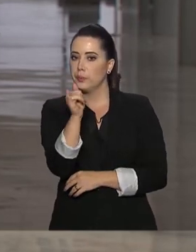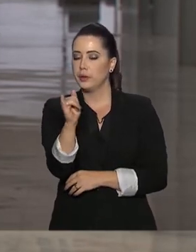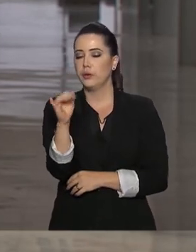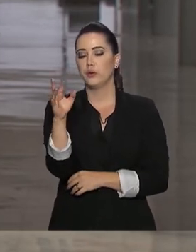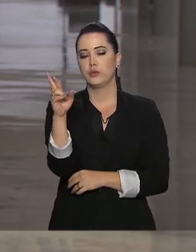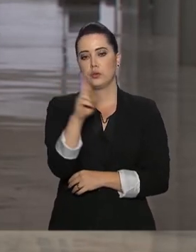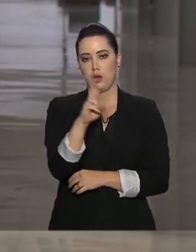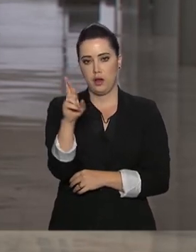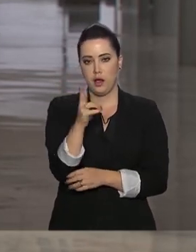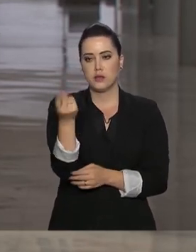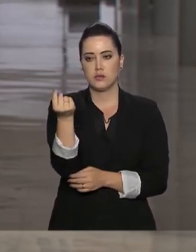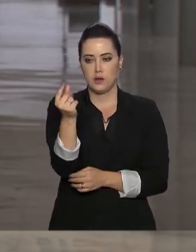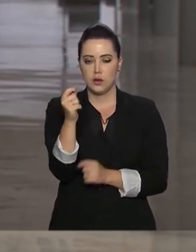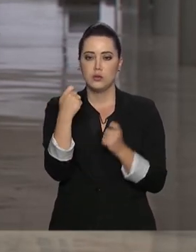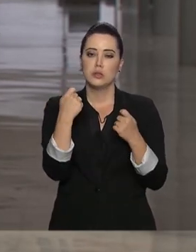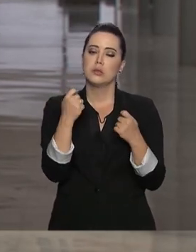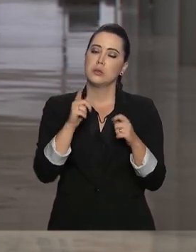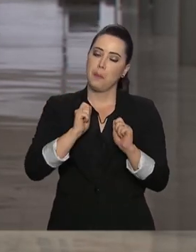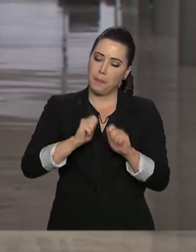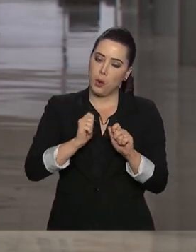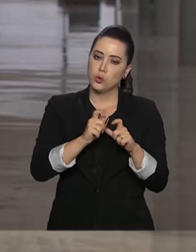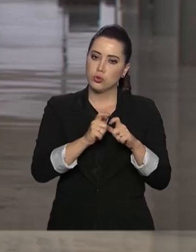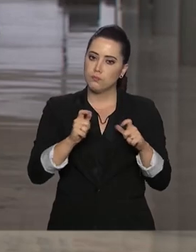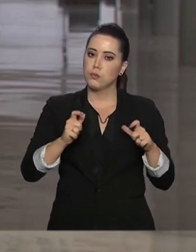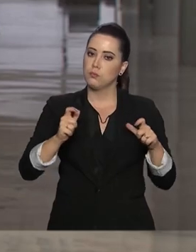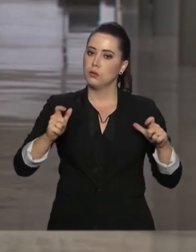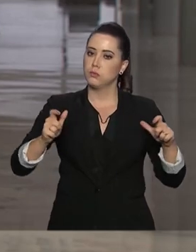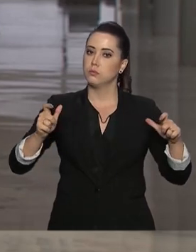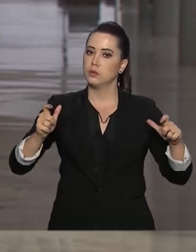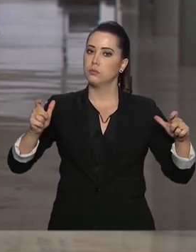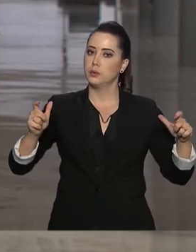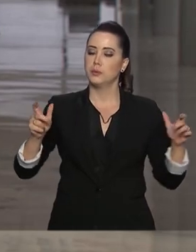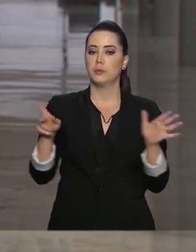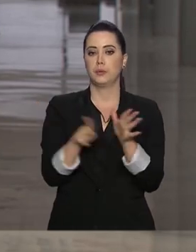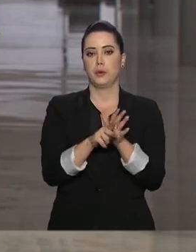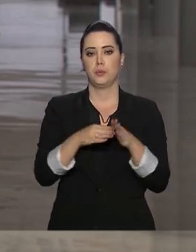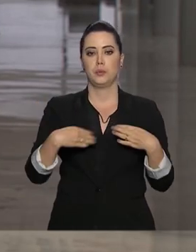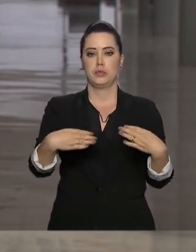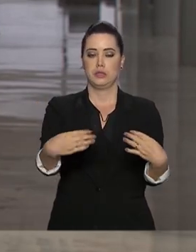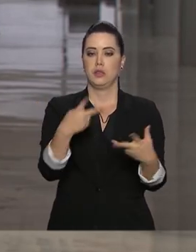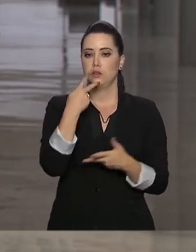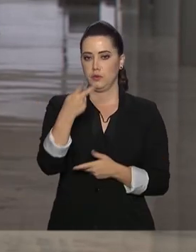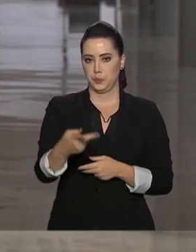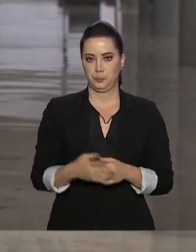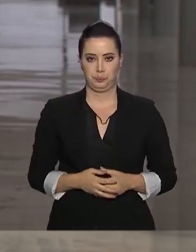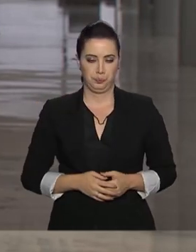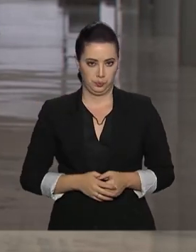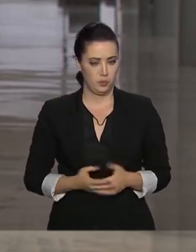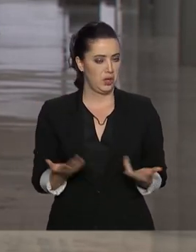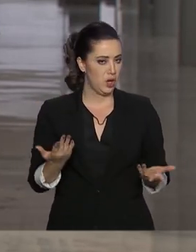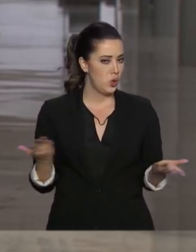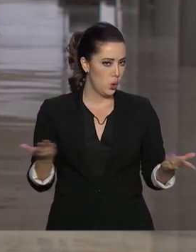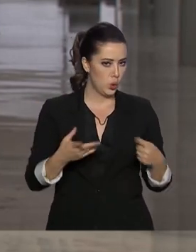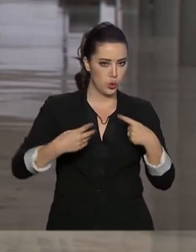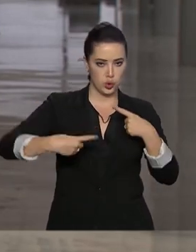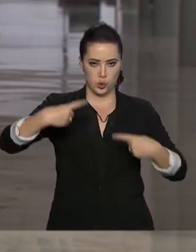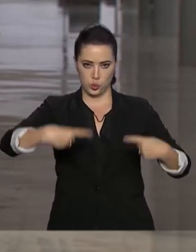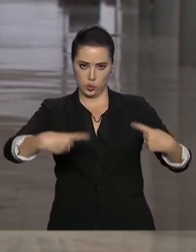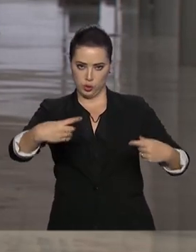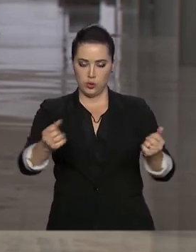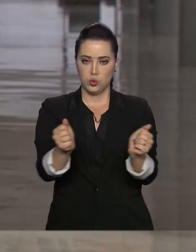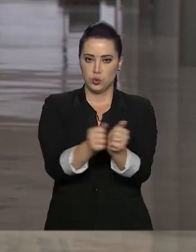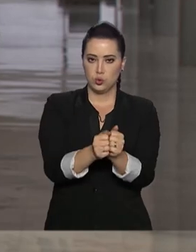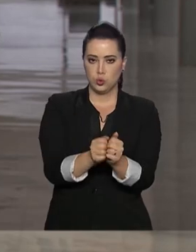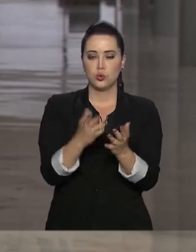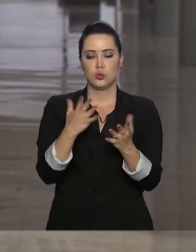montante que ainda tem muito espaço para crescer, segundo informou aí o próprio Ministério. E essas conversas iniciadas hoje nesse encontro do